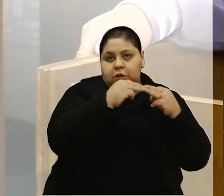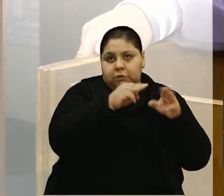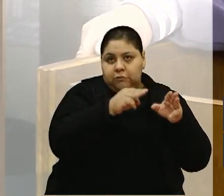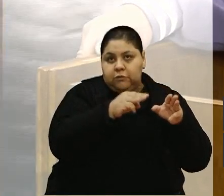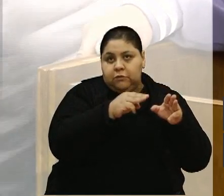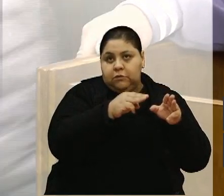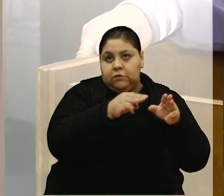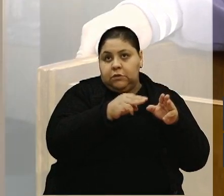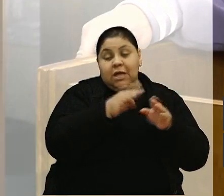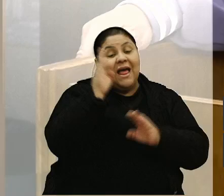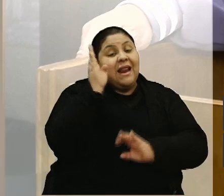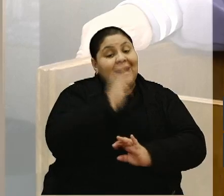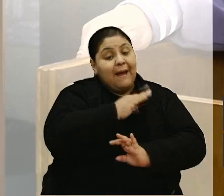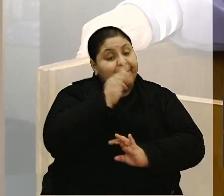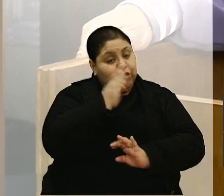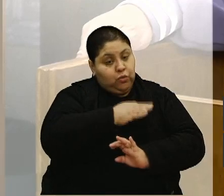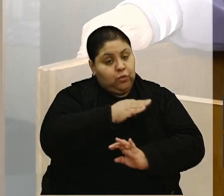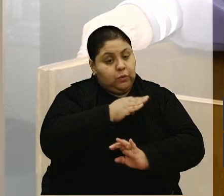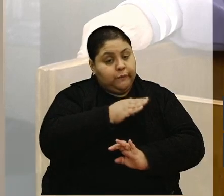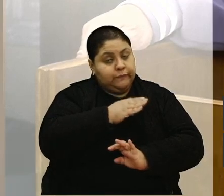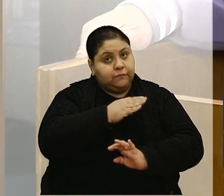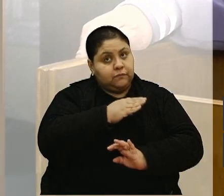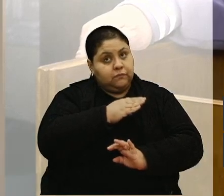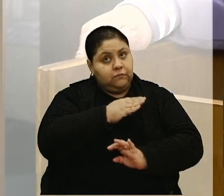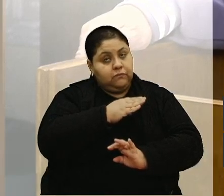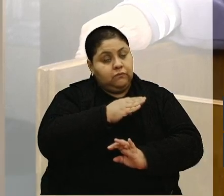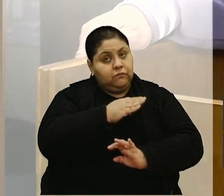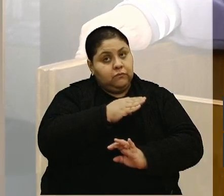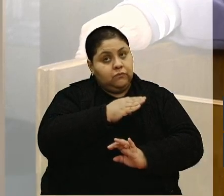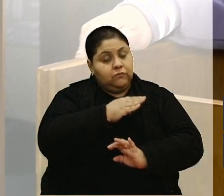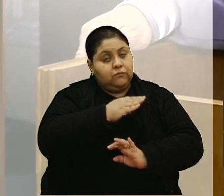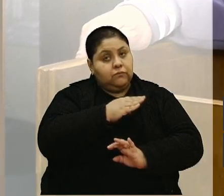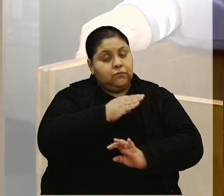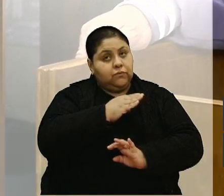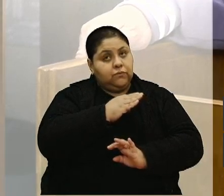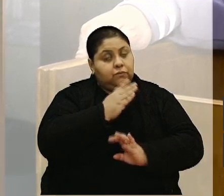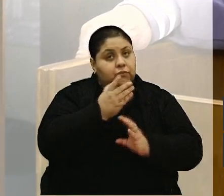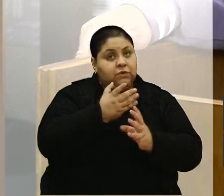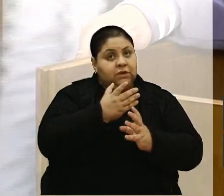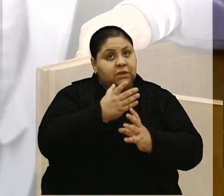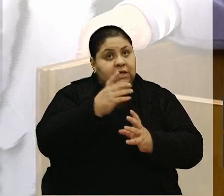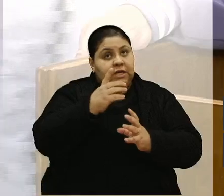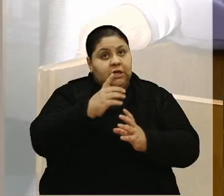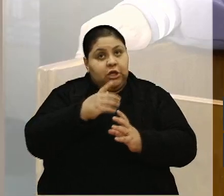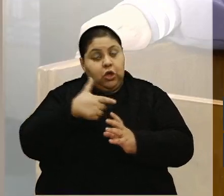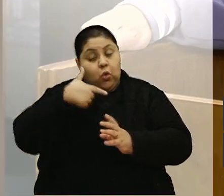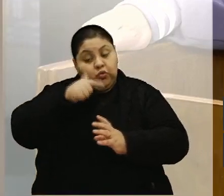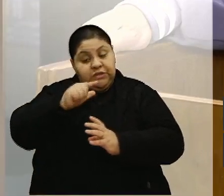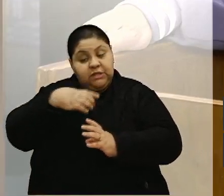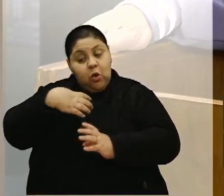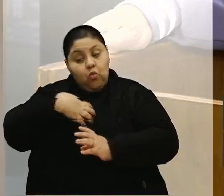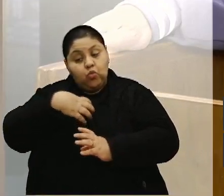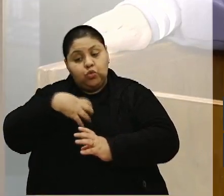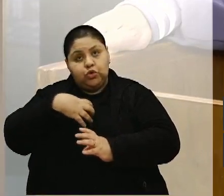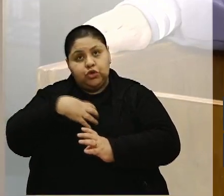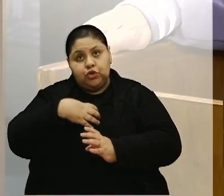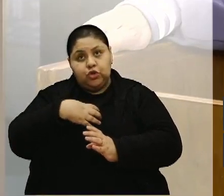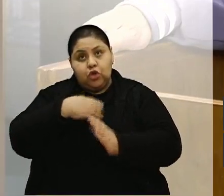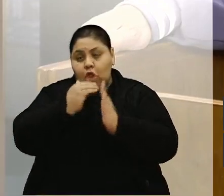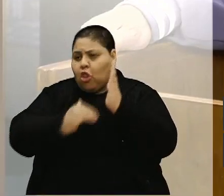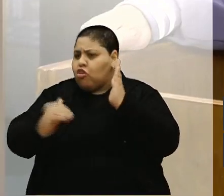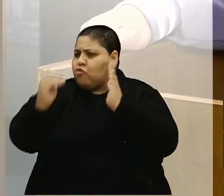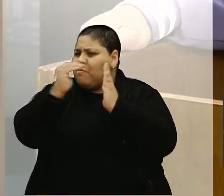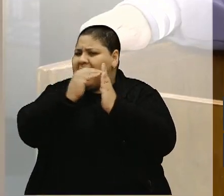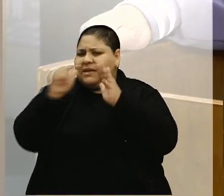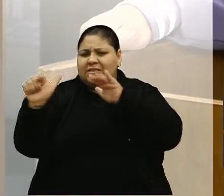que seja emergencial, que se busque uma forma, no máximo, até a